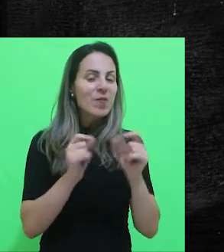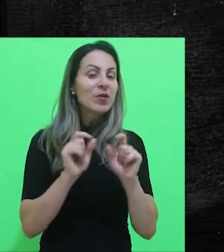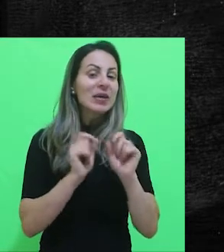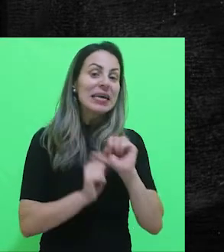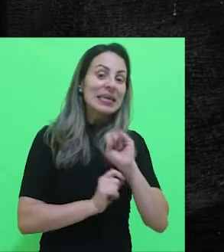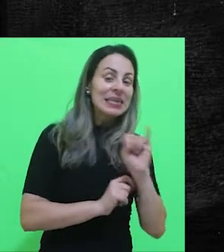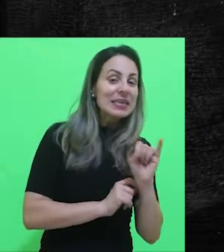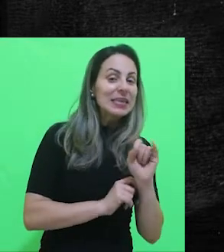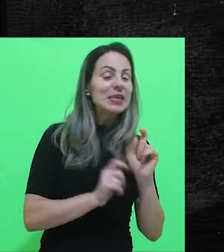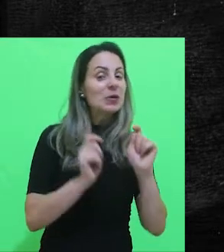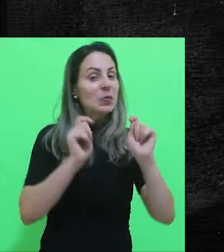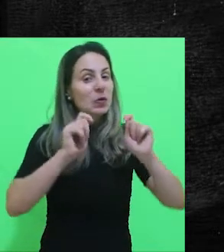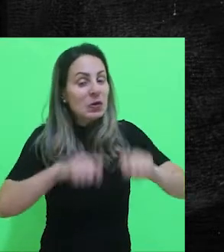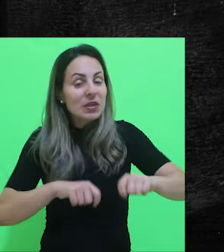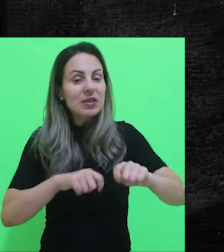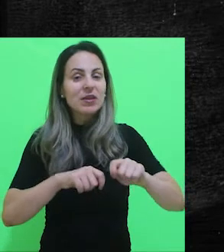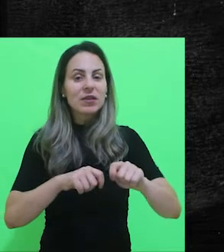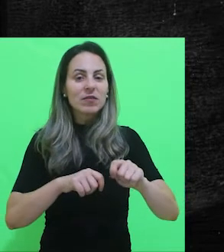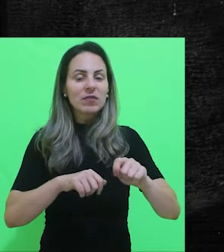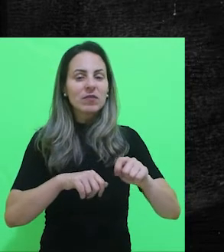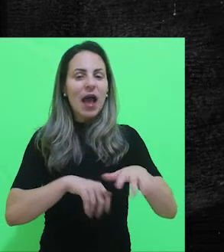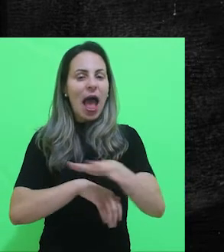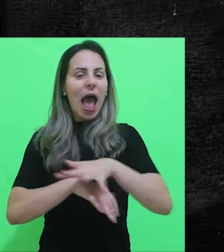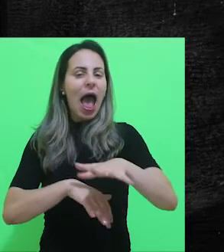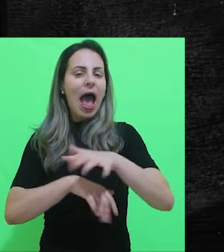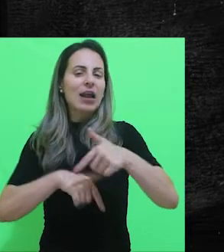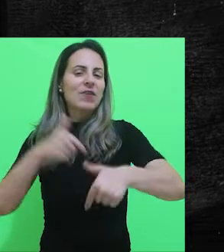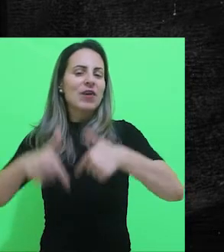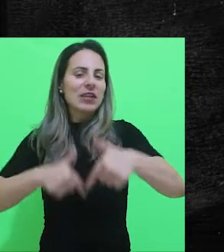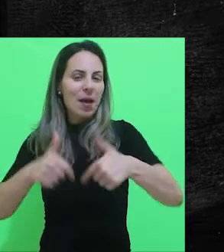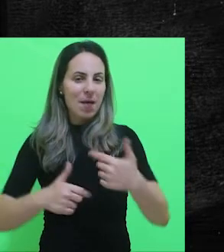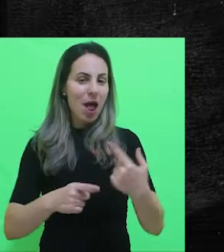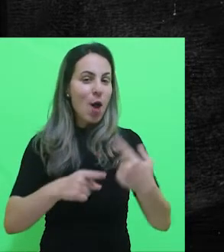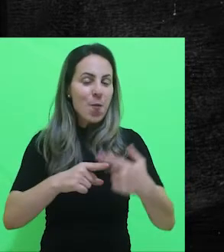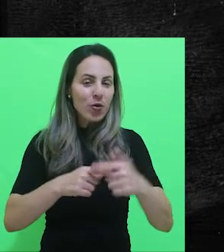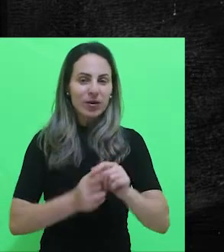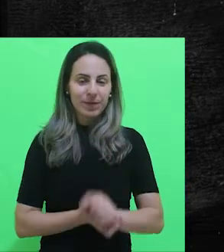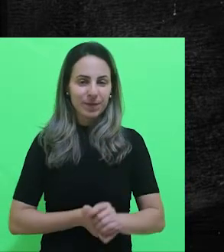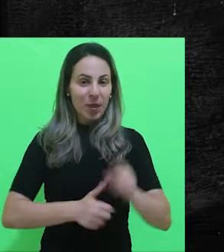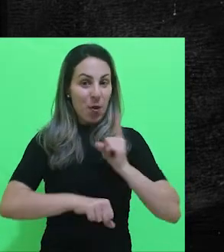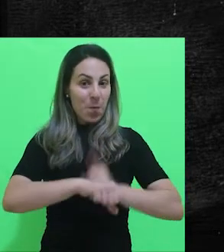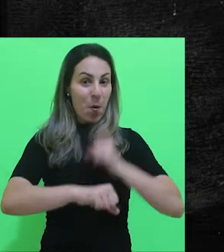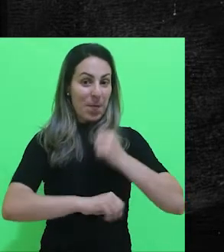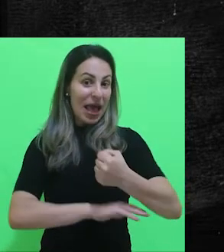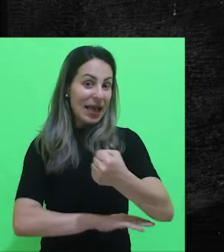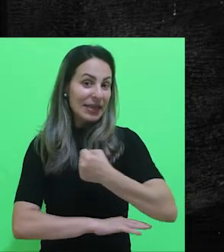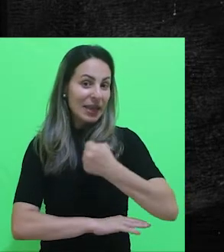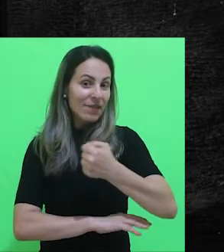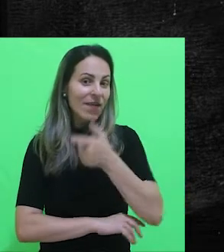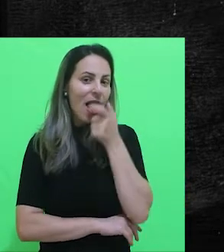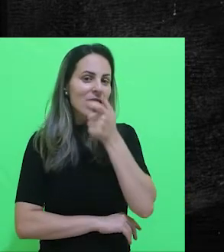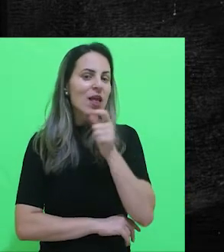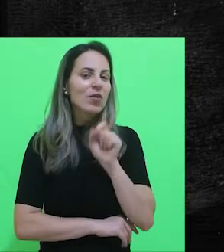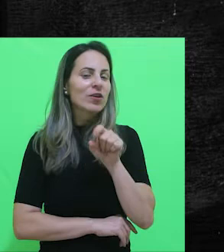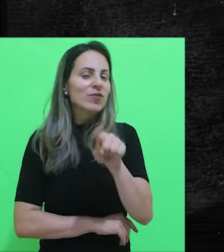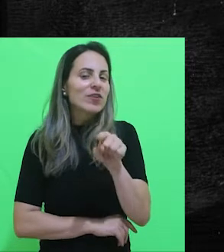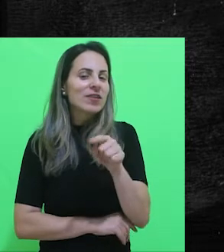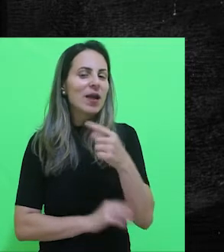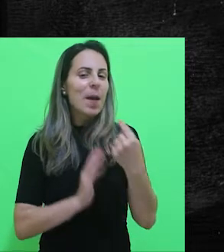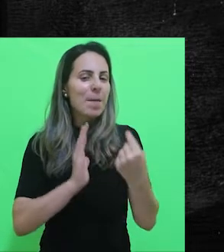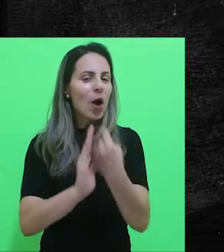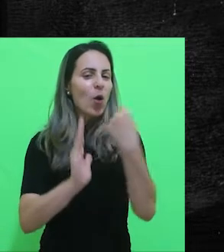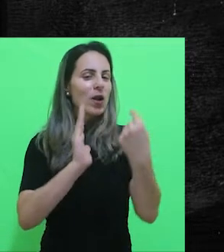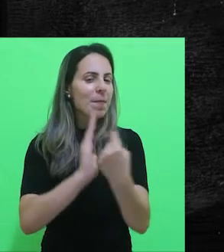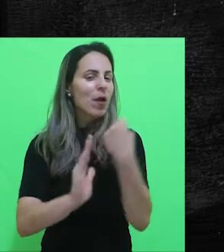seu possível cargo, o seu lugar de atuação. Por quê? Durante uma entrevista, é interessante que você também faça